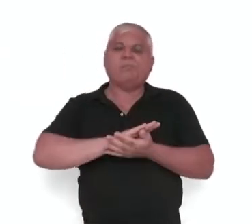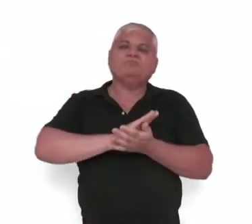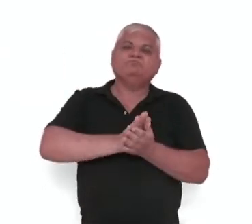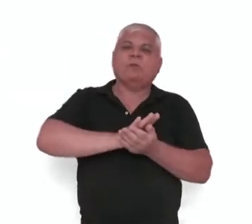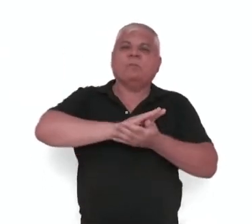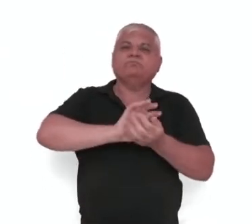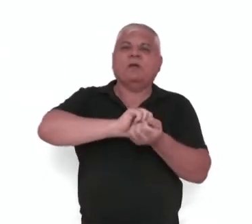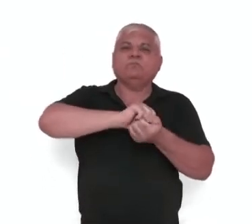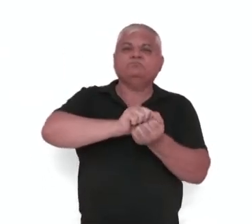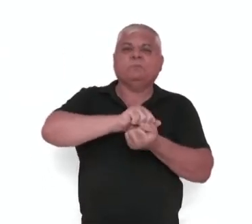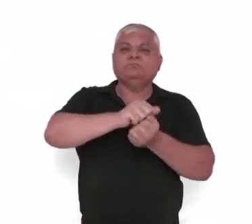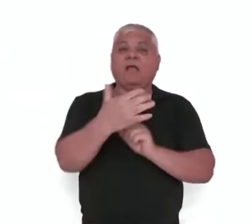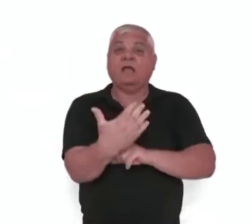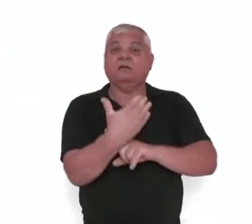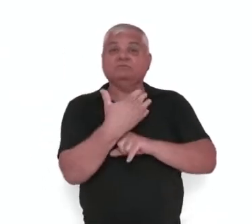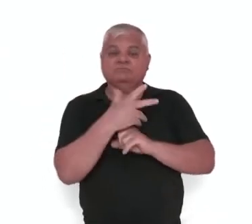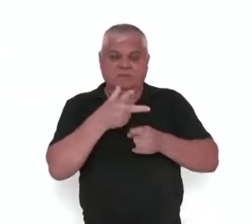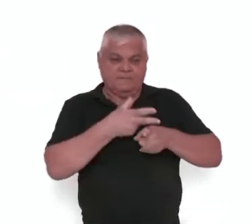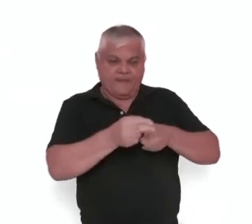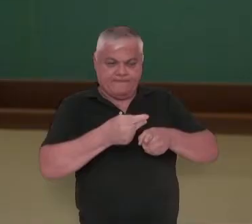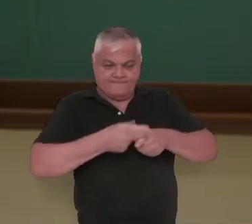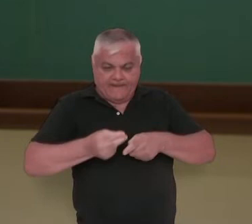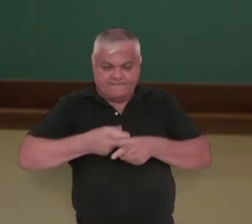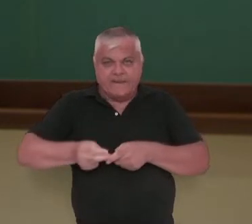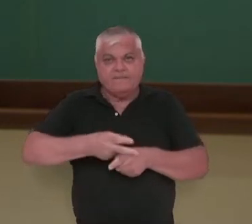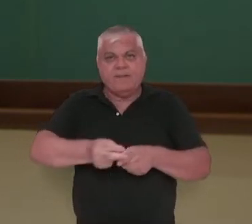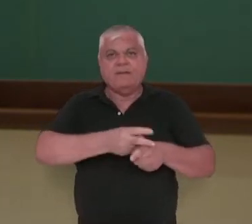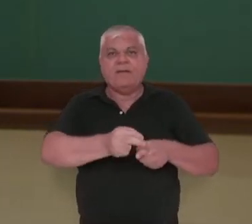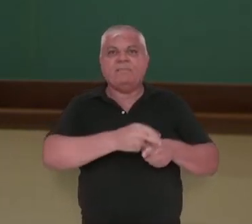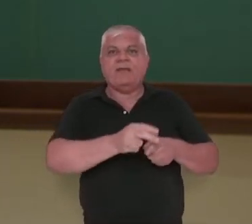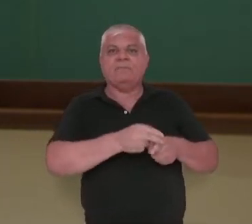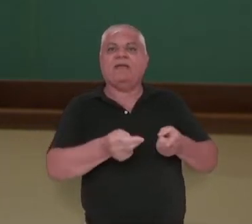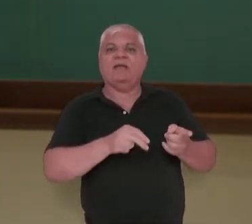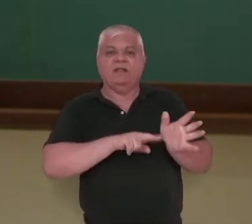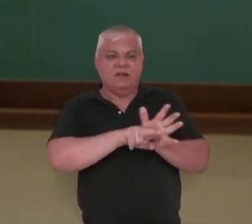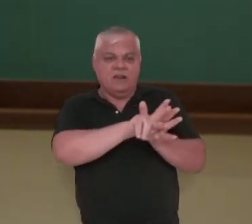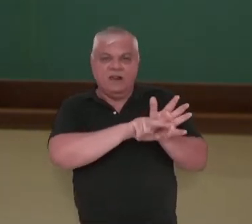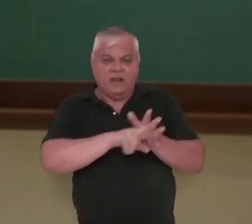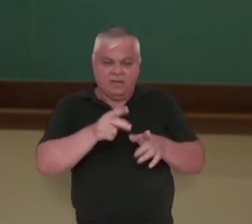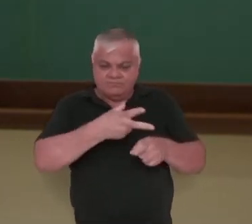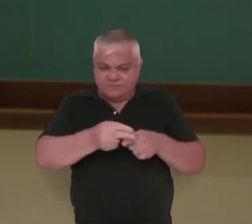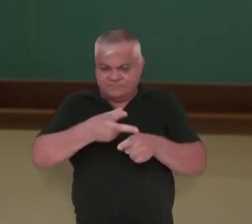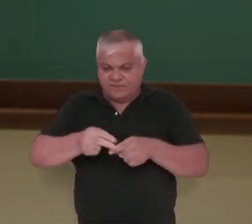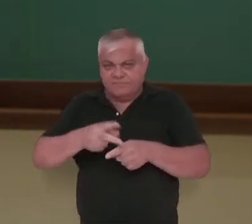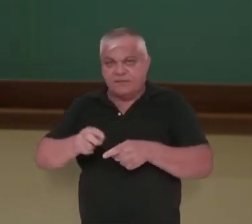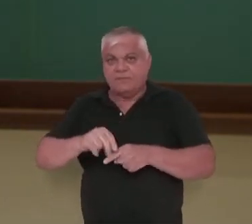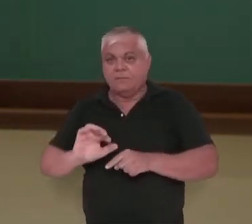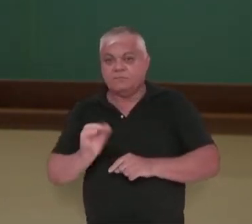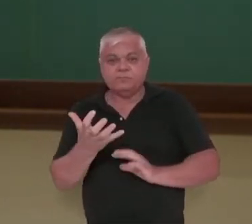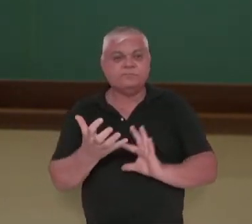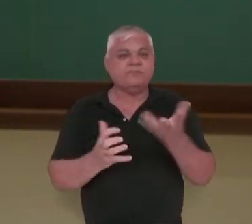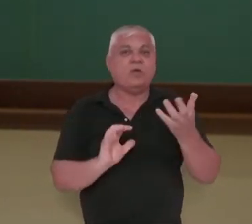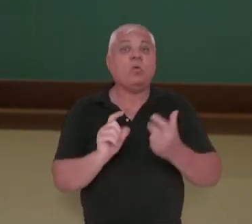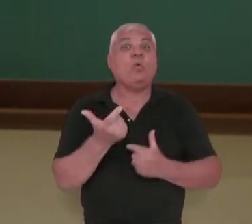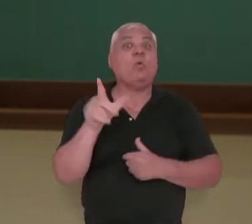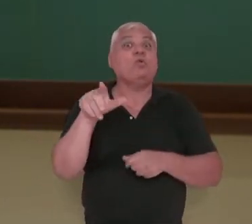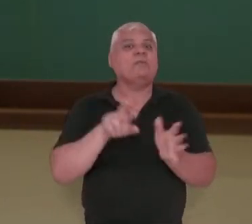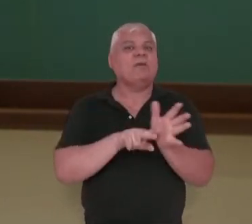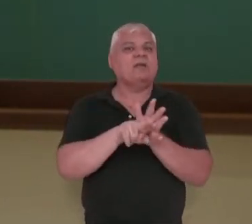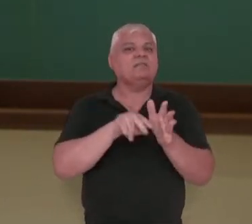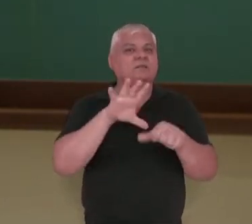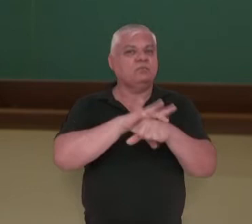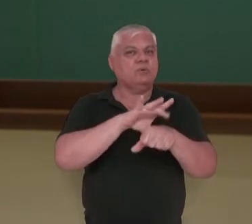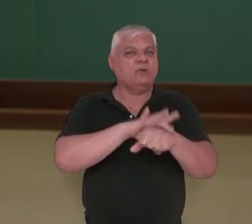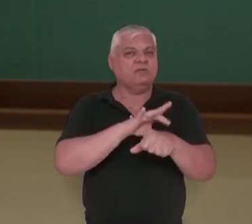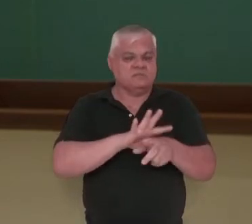benéficas que impedem a proliferação, né? A causa, o surgimento e o crescimento de outras, né? Olha aqui,